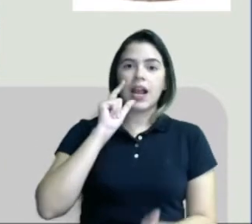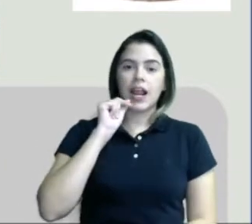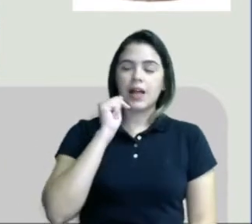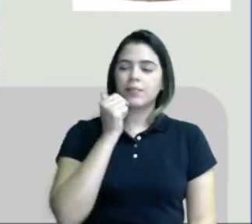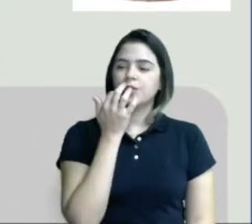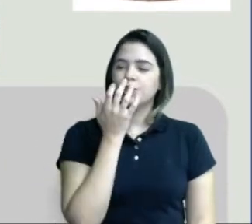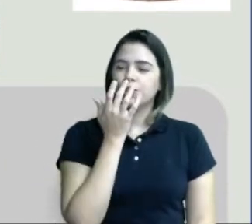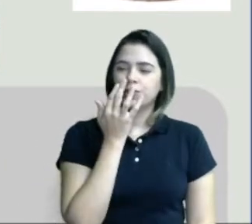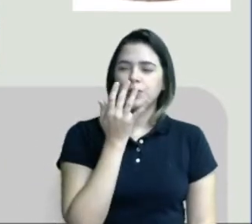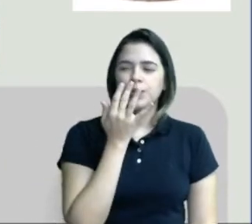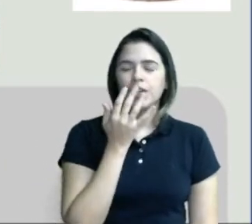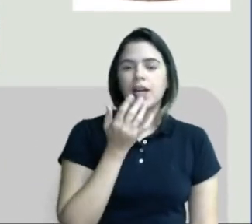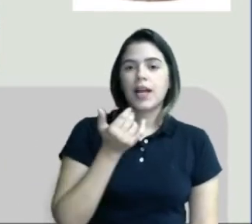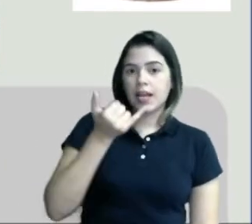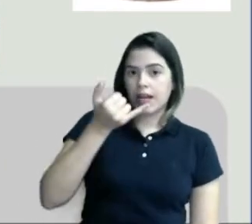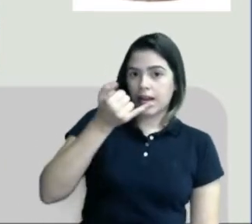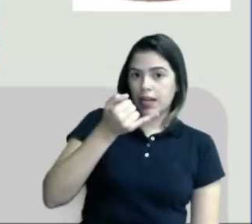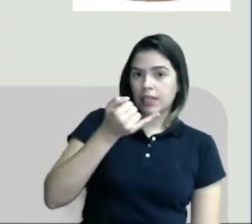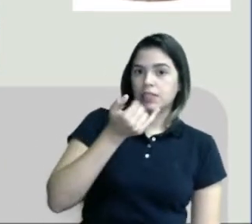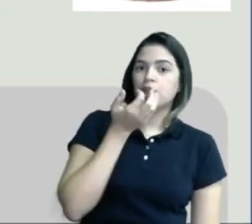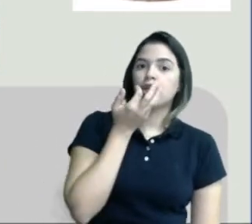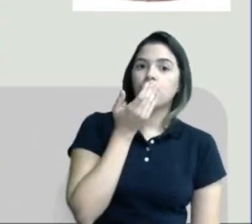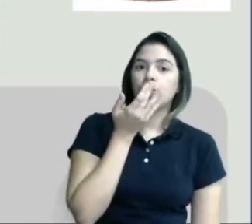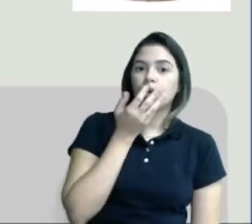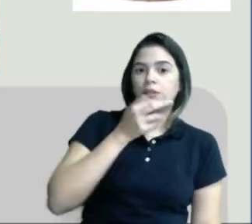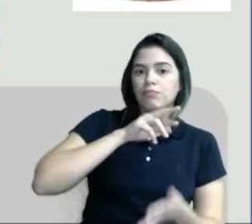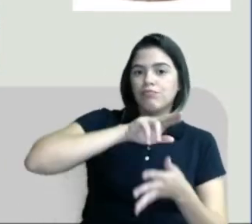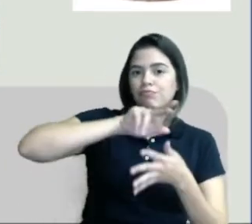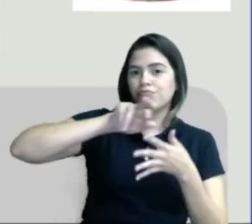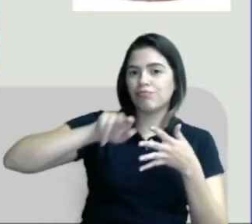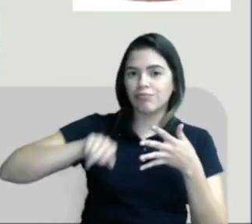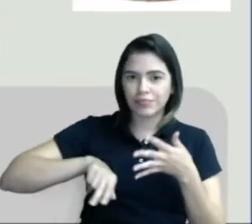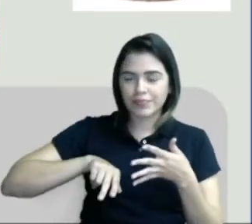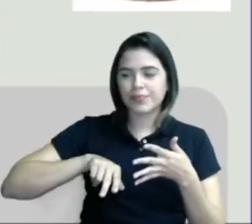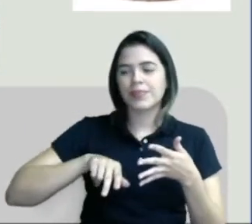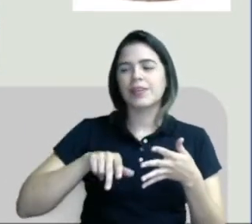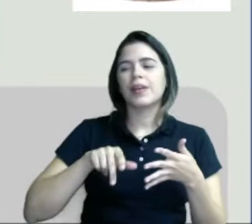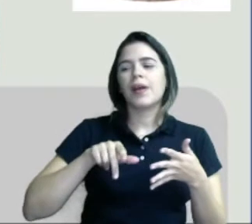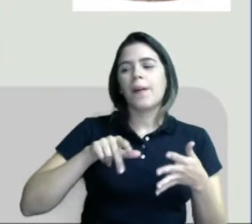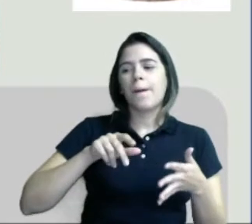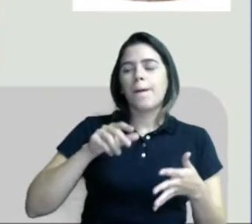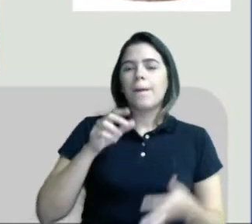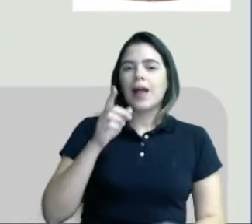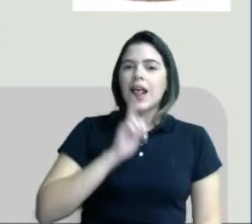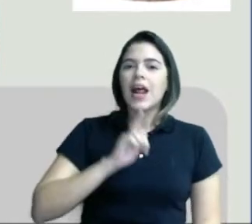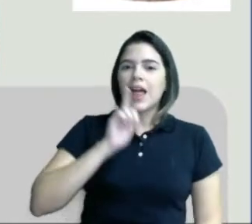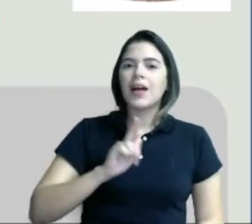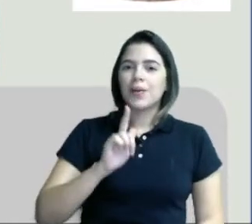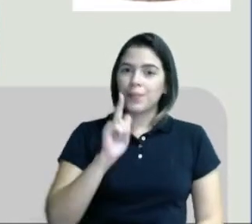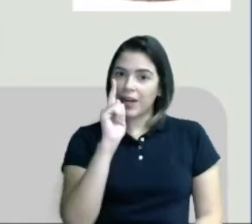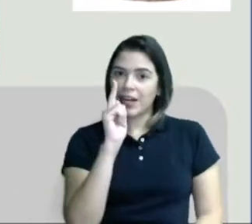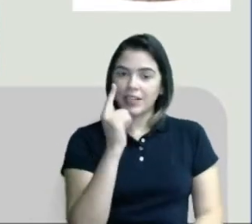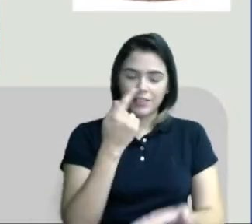de cor, canetinhas coloridas, palitos de picolé,